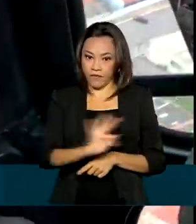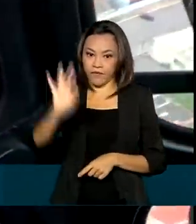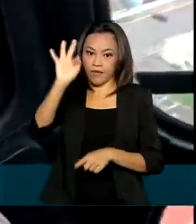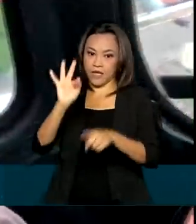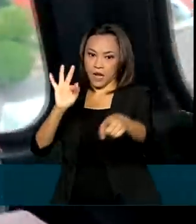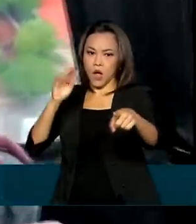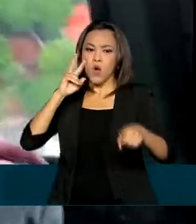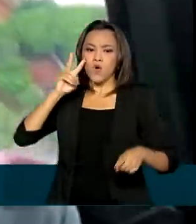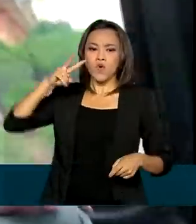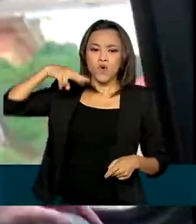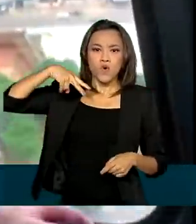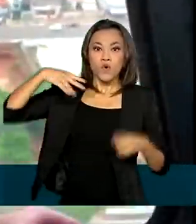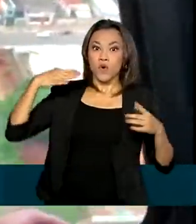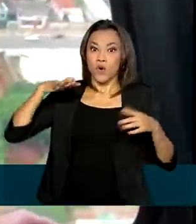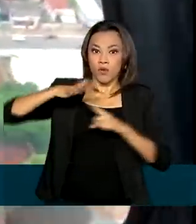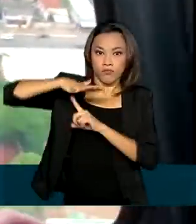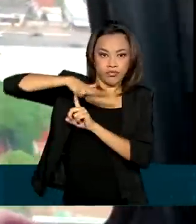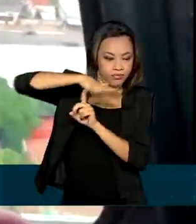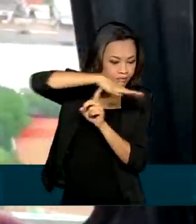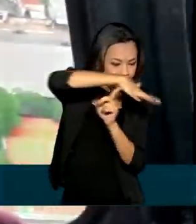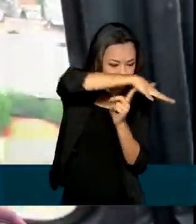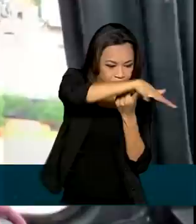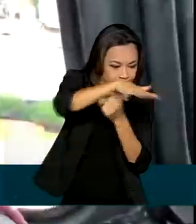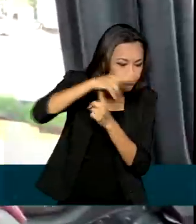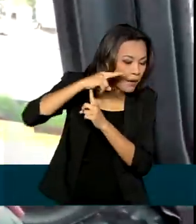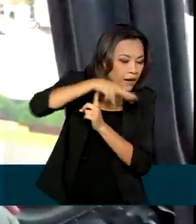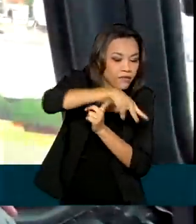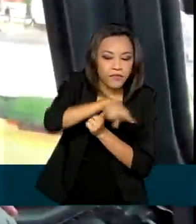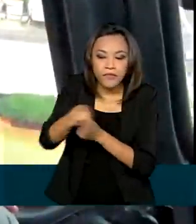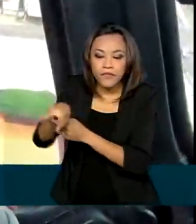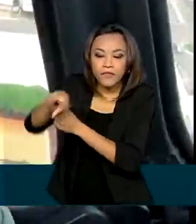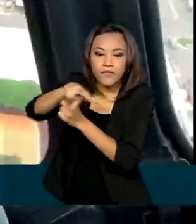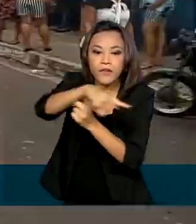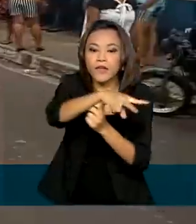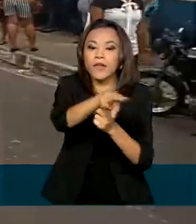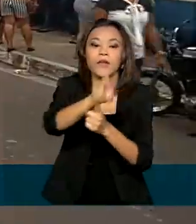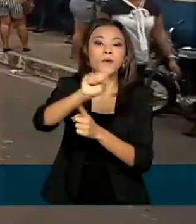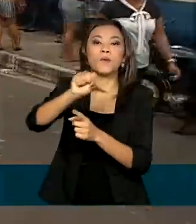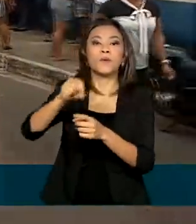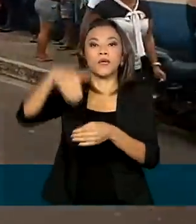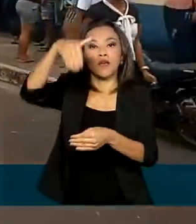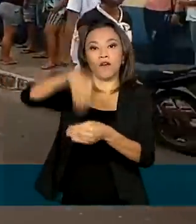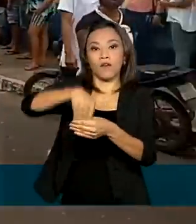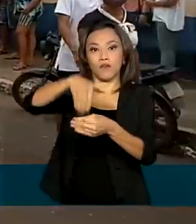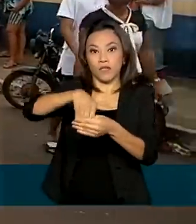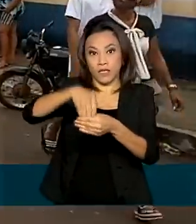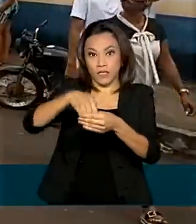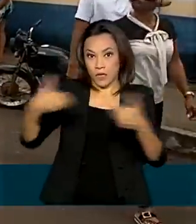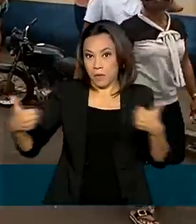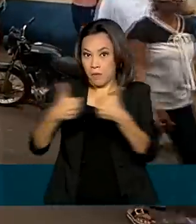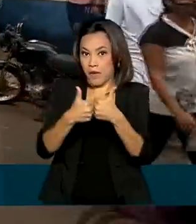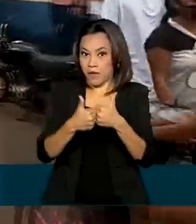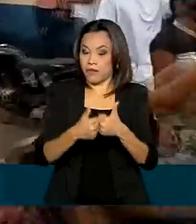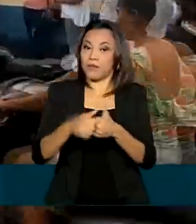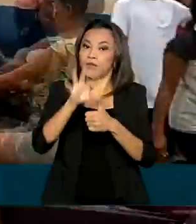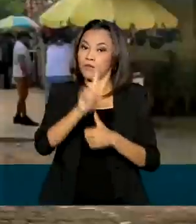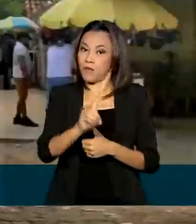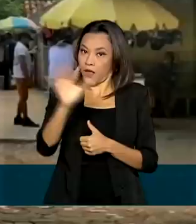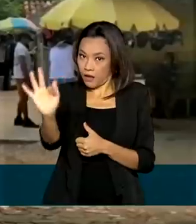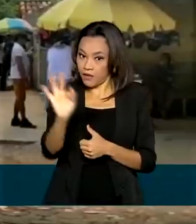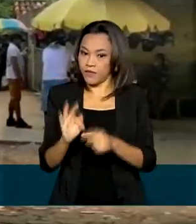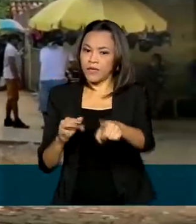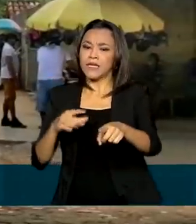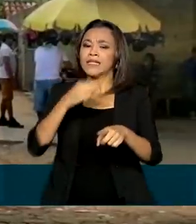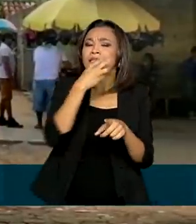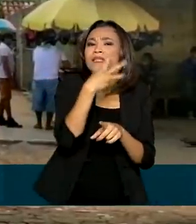a região do entorno de Brasília para acompanhar a Operação Eleições 2020. Em todo o país, participaram da Operação